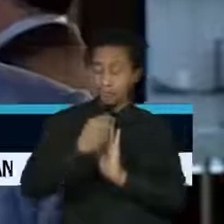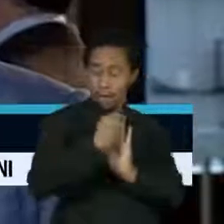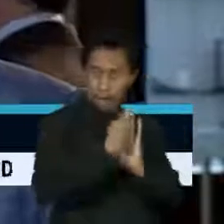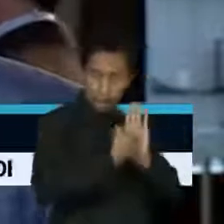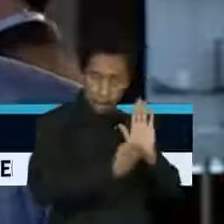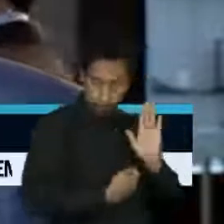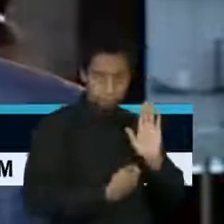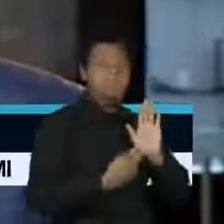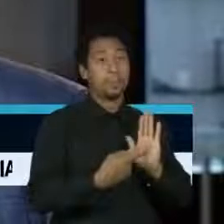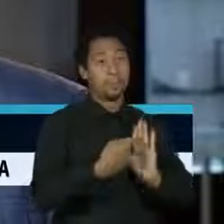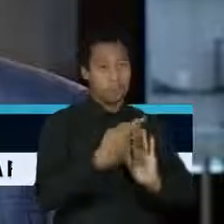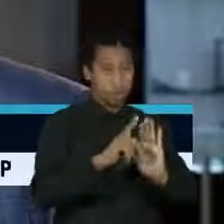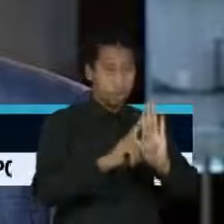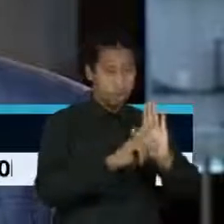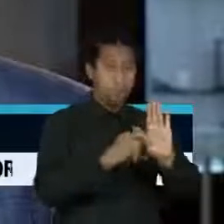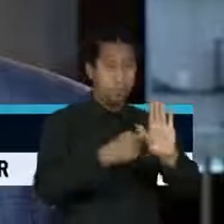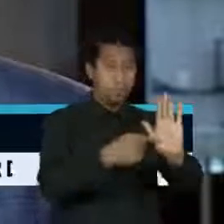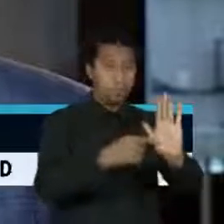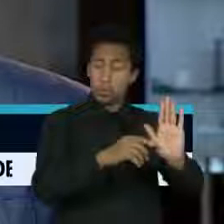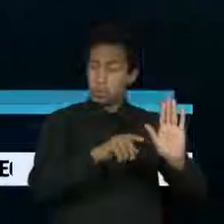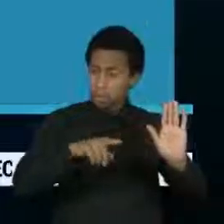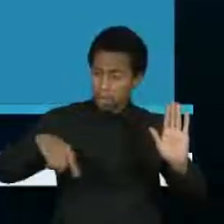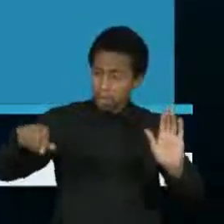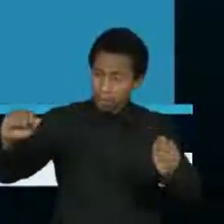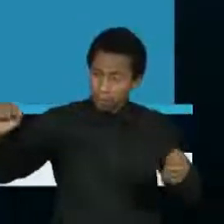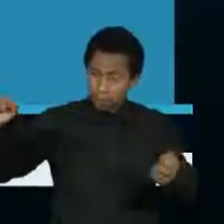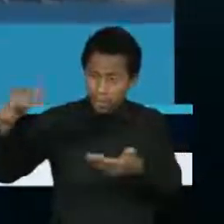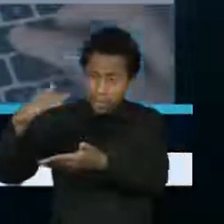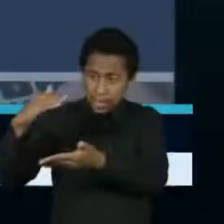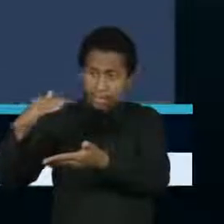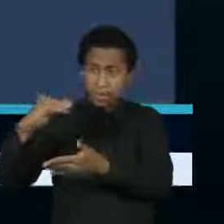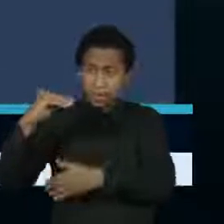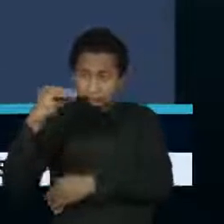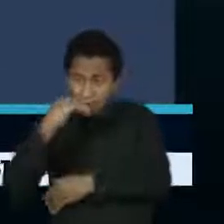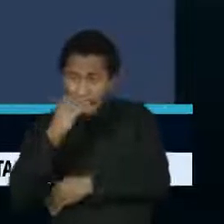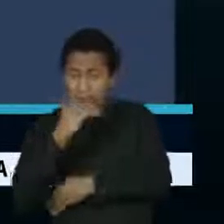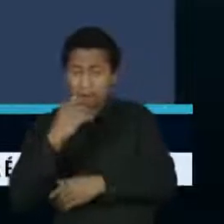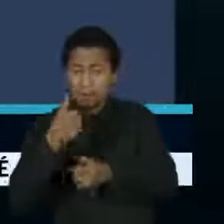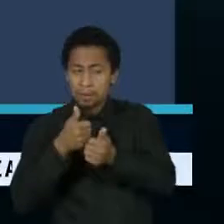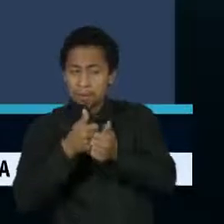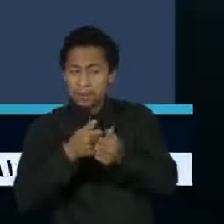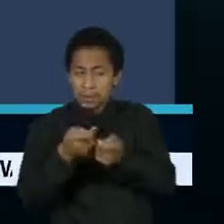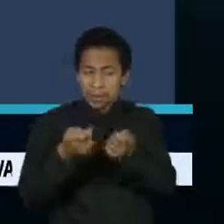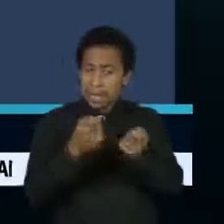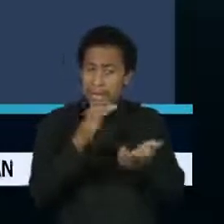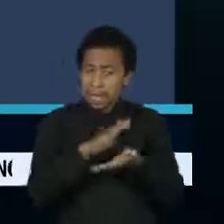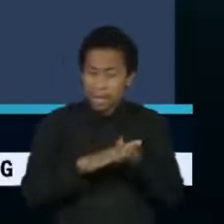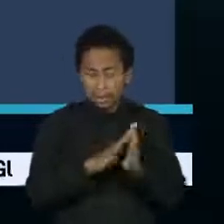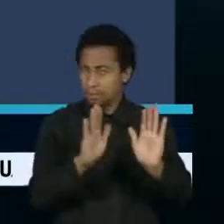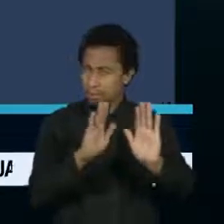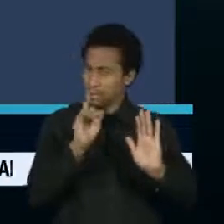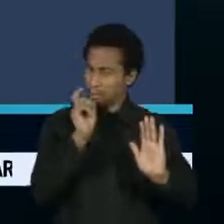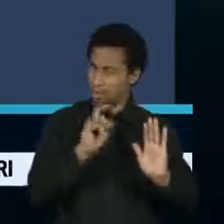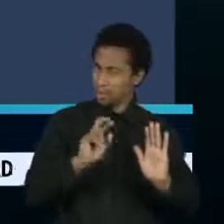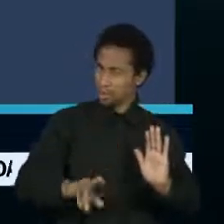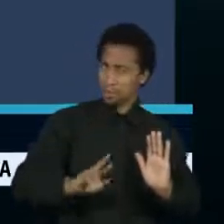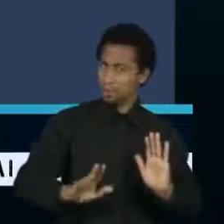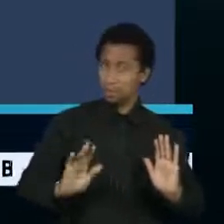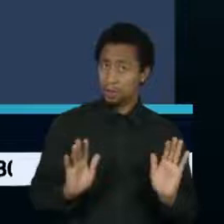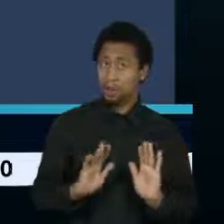perdido o poder de fiscalizar os medicamentos. Em nota, parlamentar diz que a rastreabilidade será